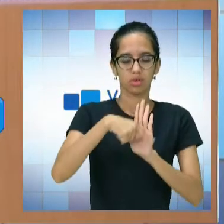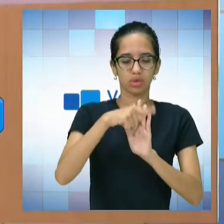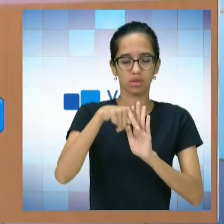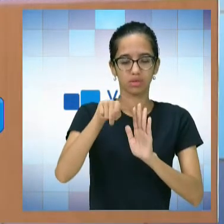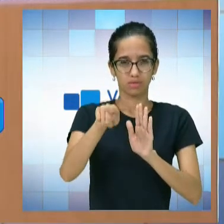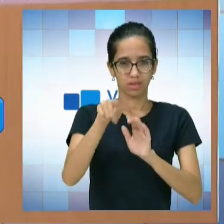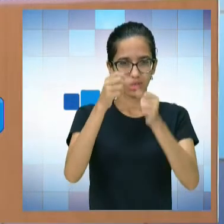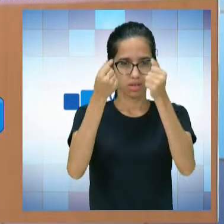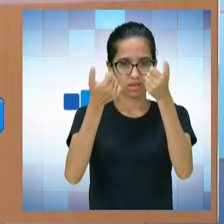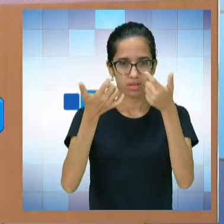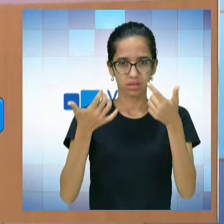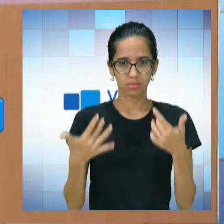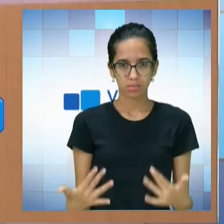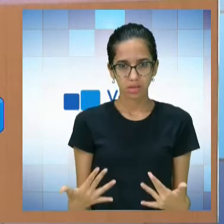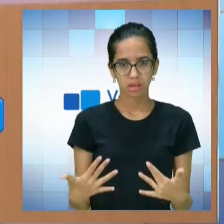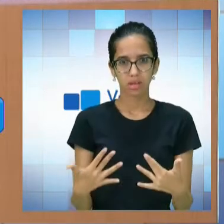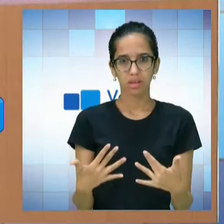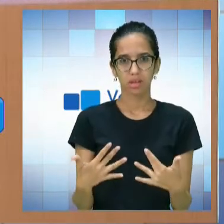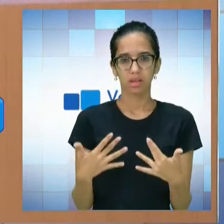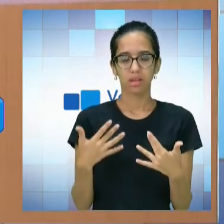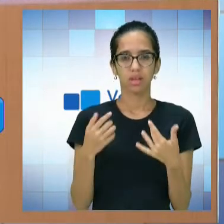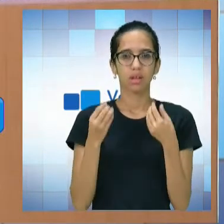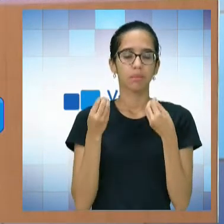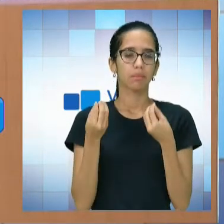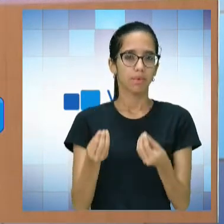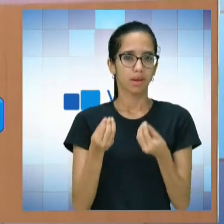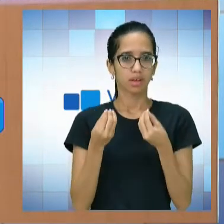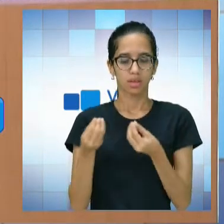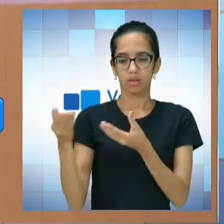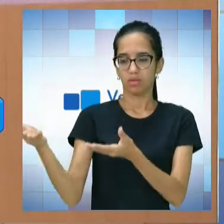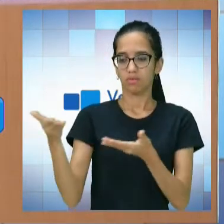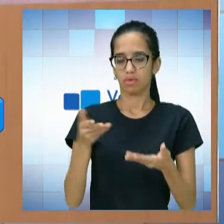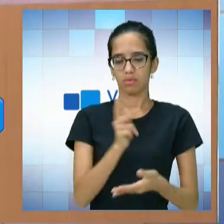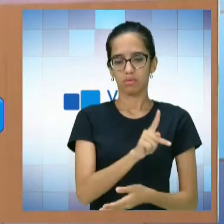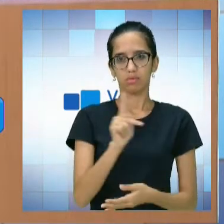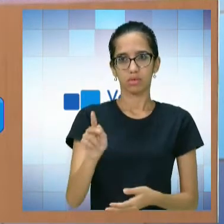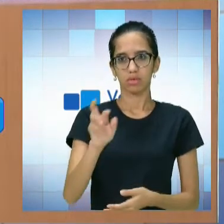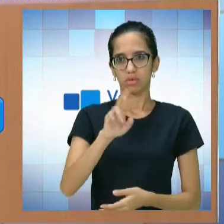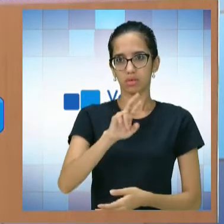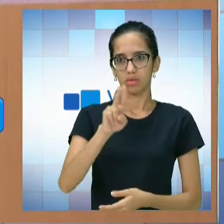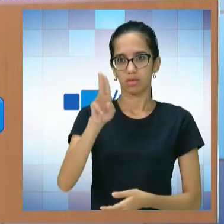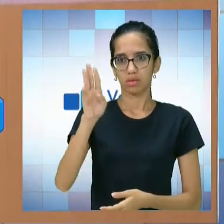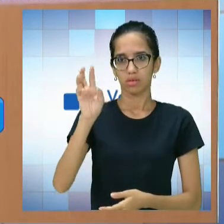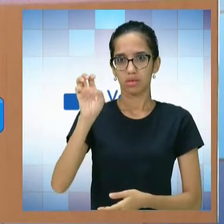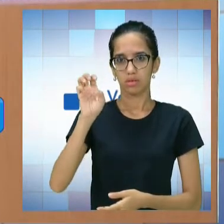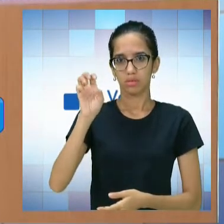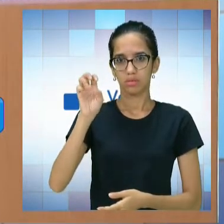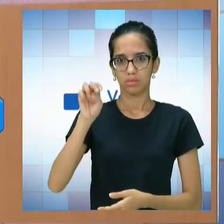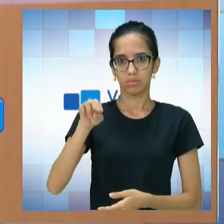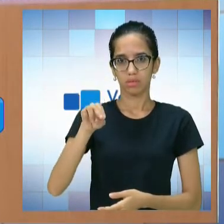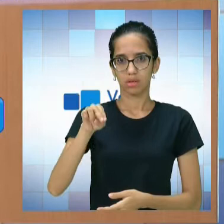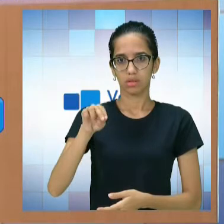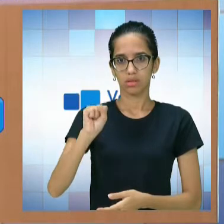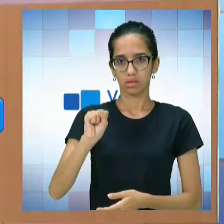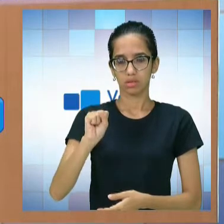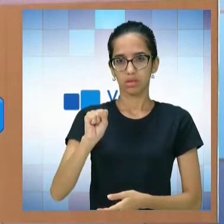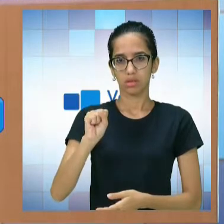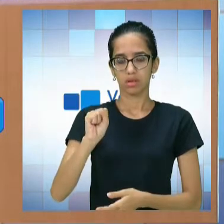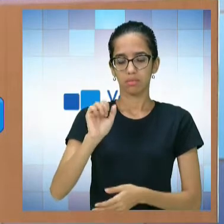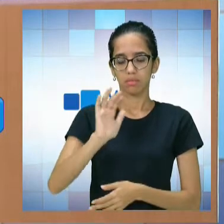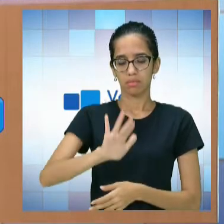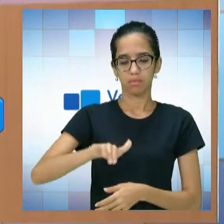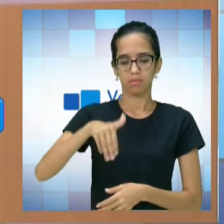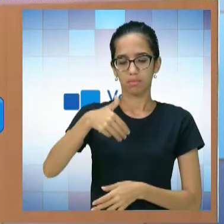foi o projeto para trazer o professor Rubens Ferronato para fazer essa capacitação dos professores para